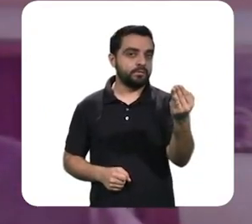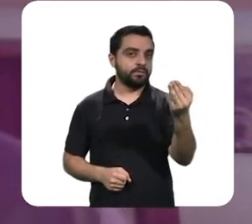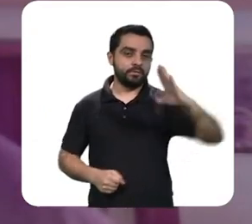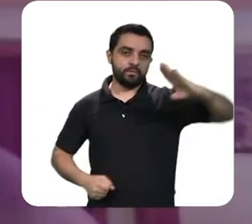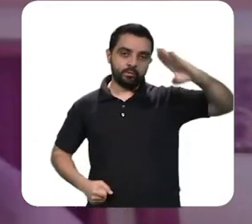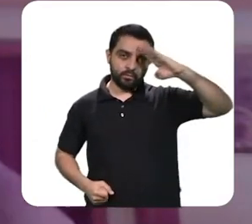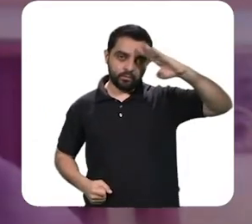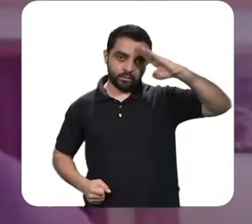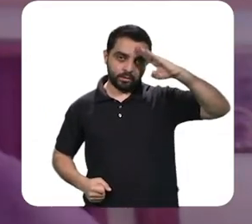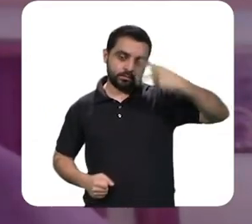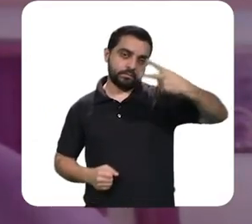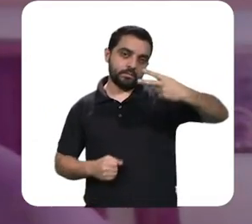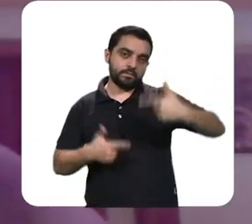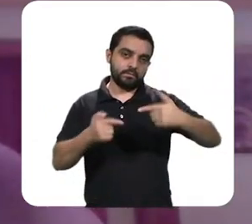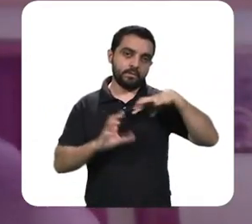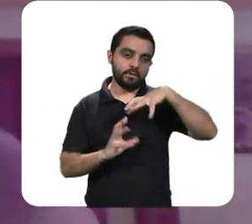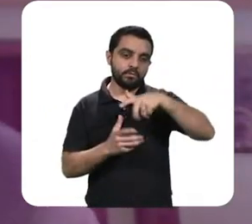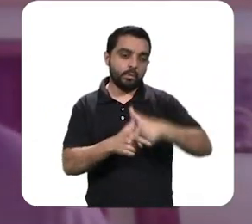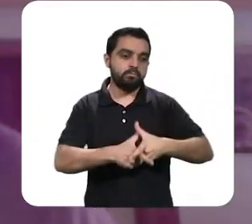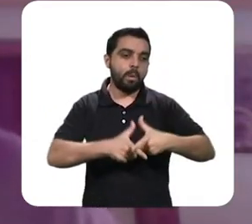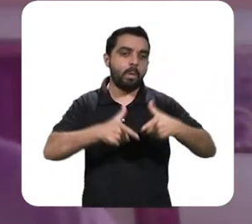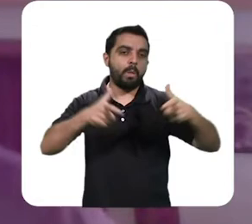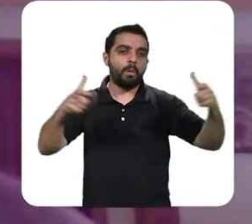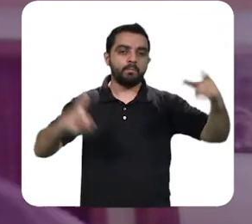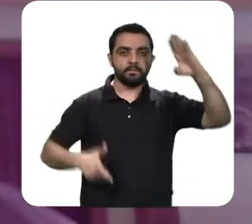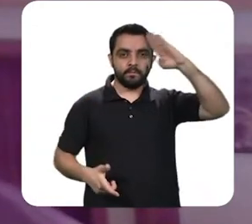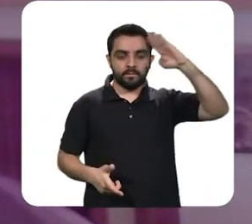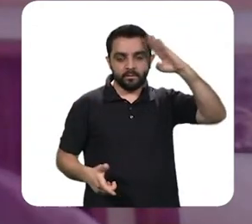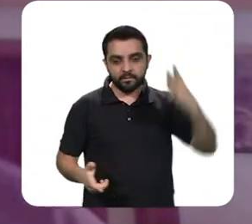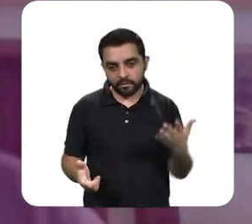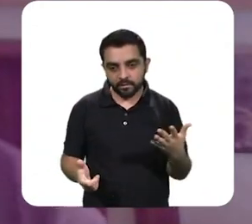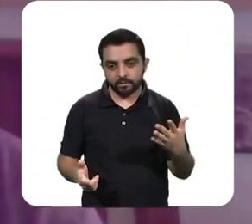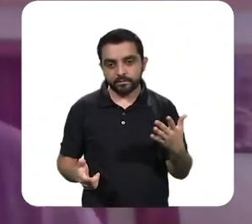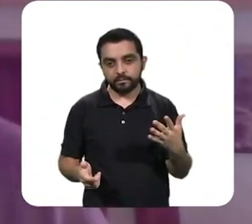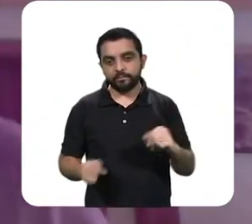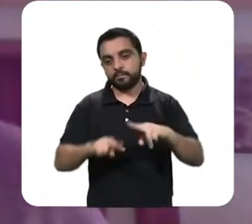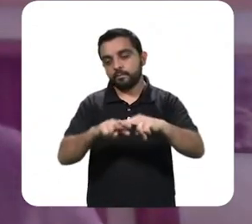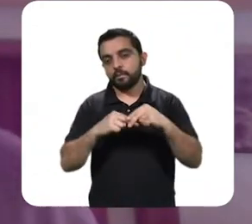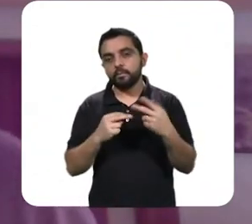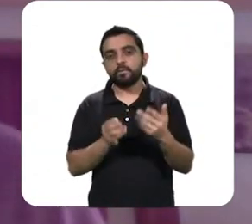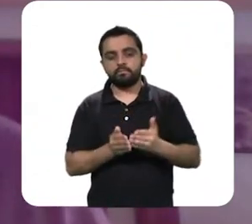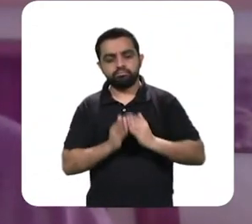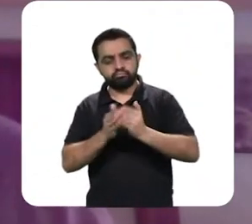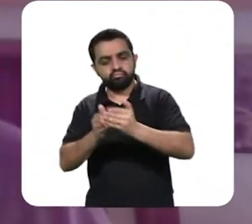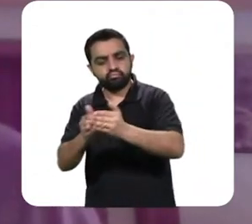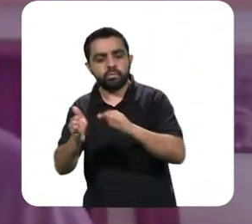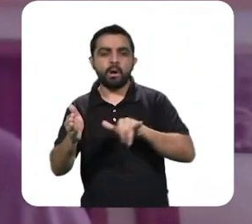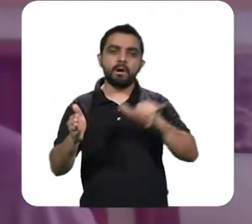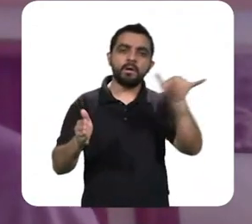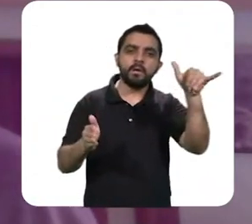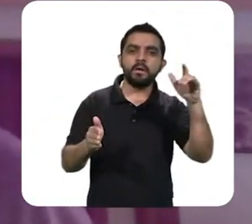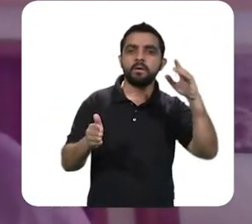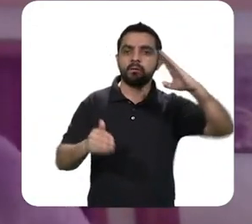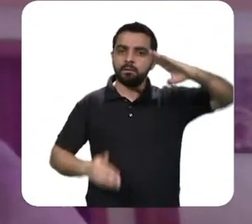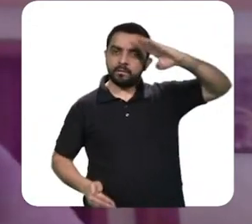investimento que foi necessário fazer, isso replica principalmente em Marinha, em Força Aérea, e replicou também em